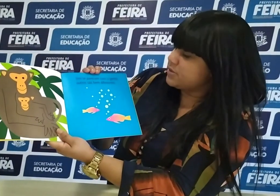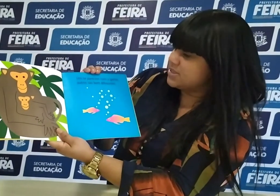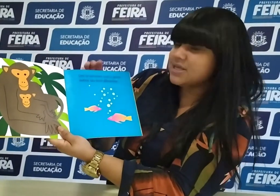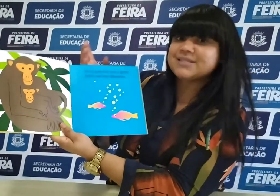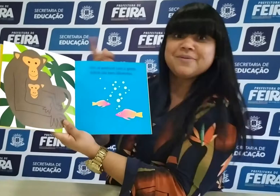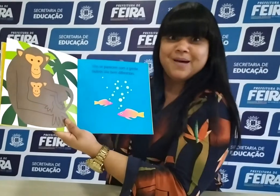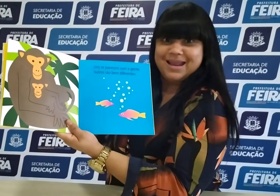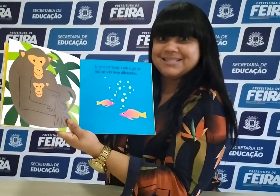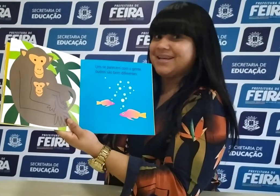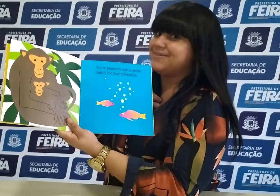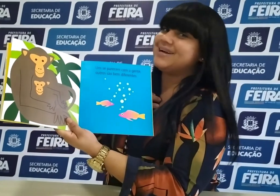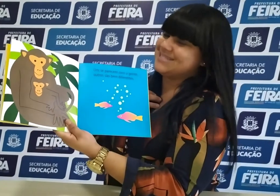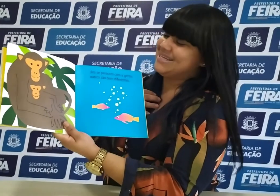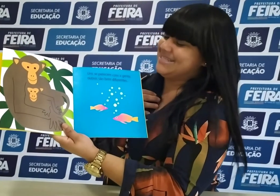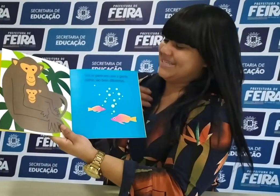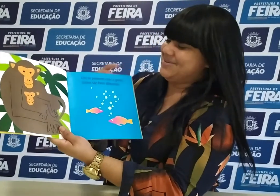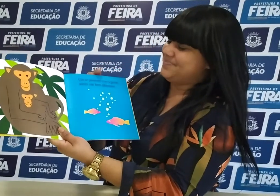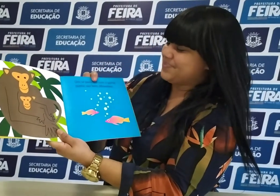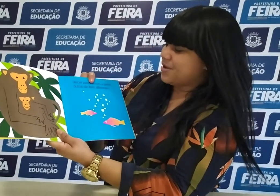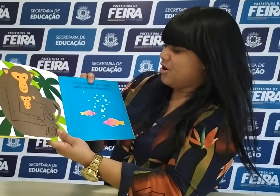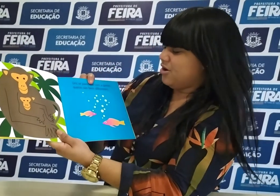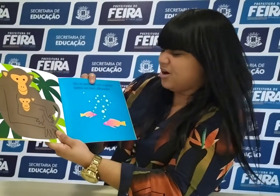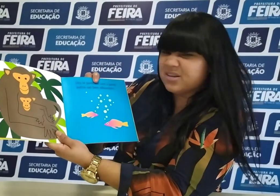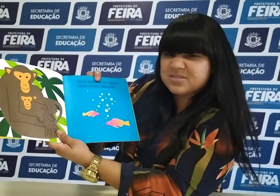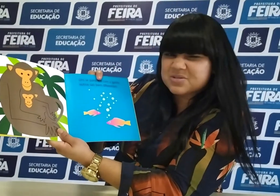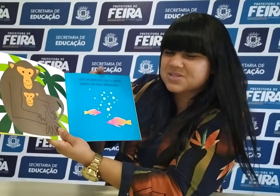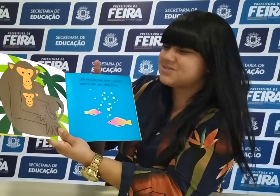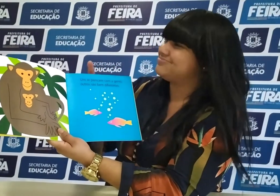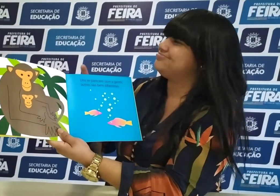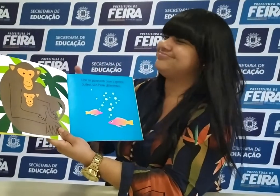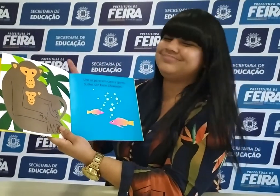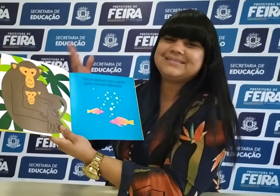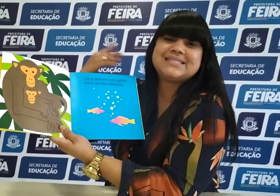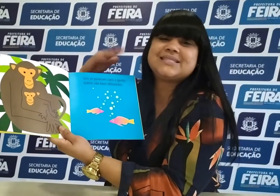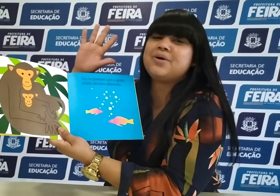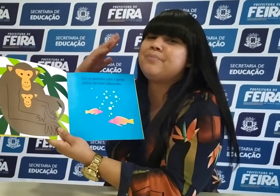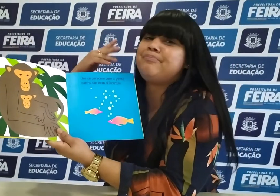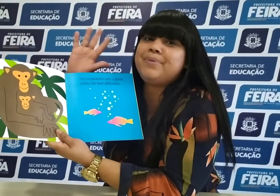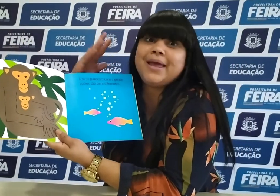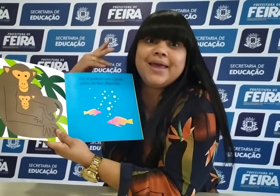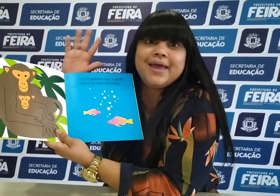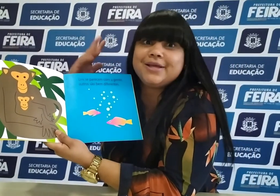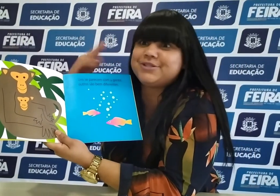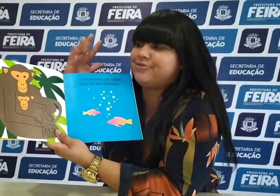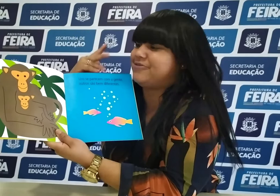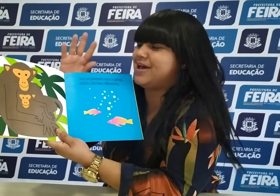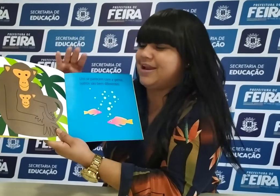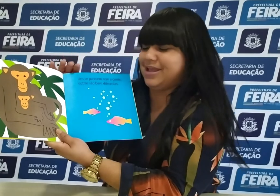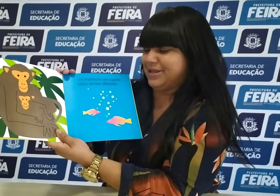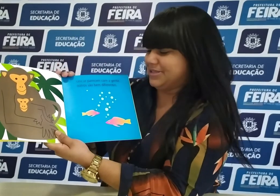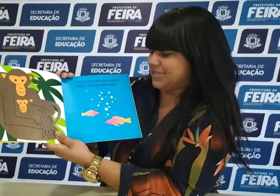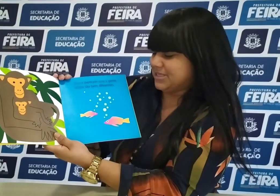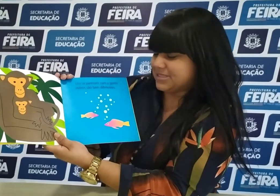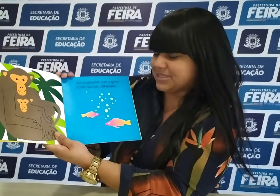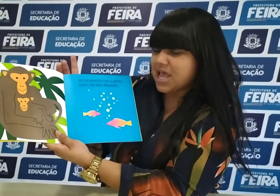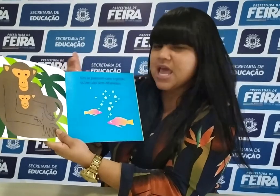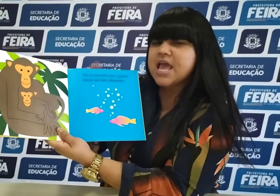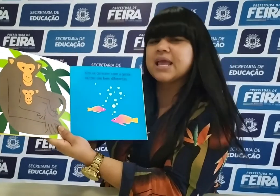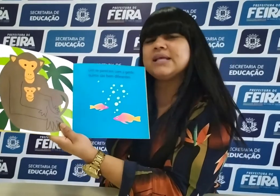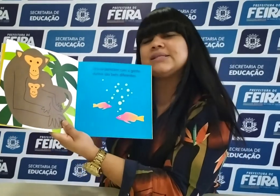Uns se parecem com a gente. Outros, são bem diferentes.